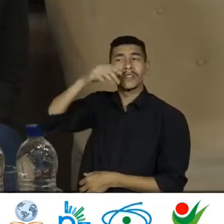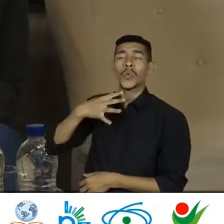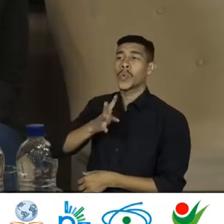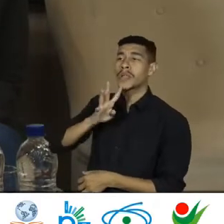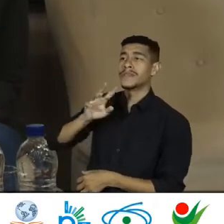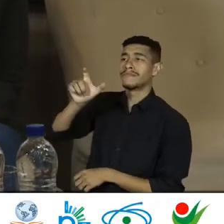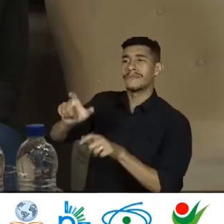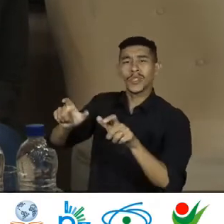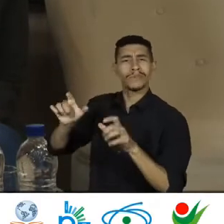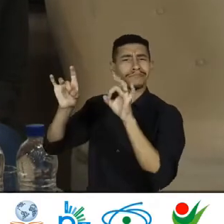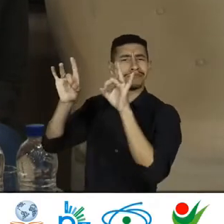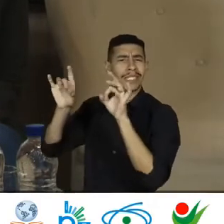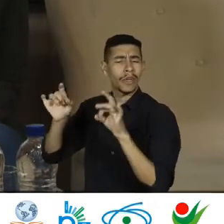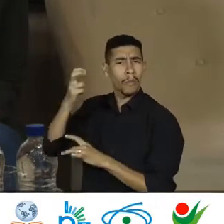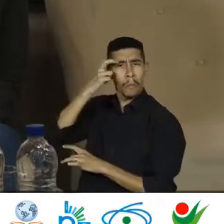singular.